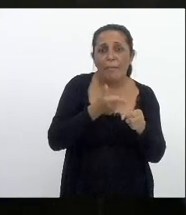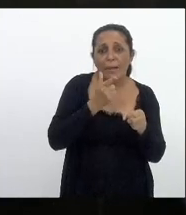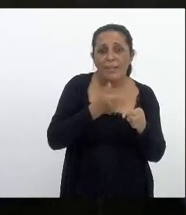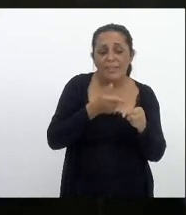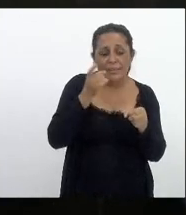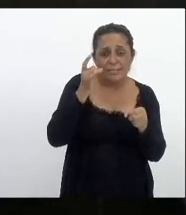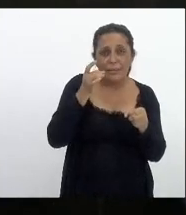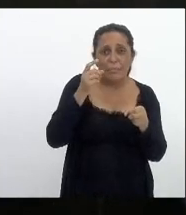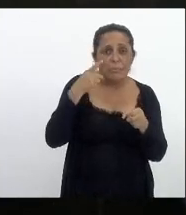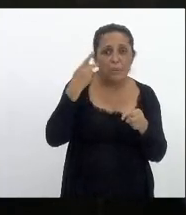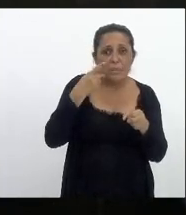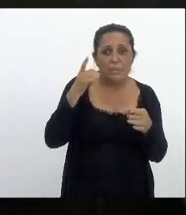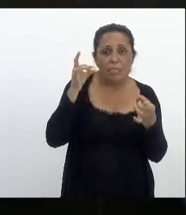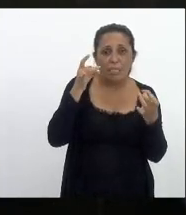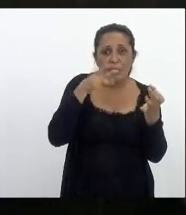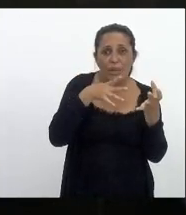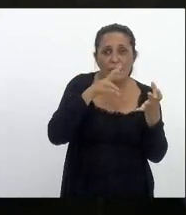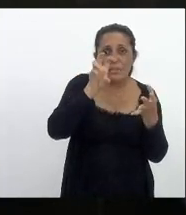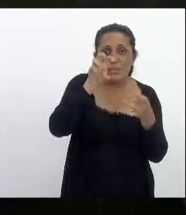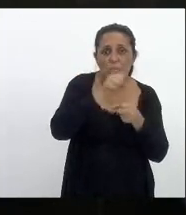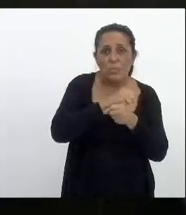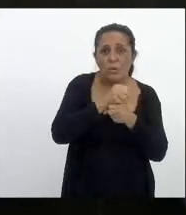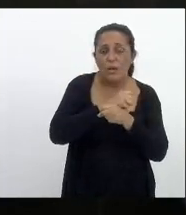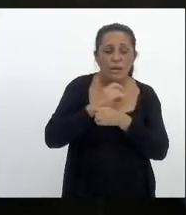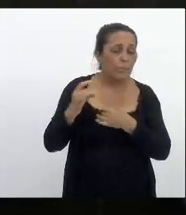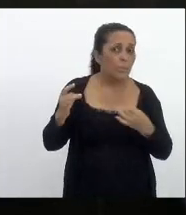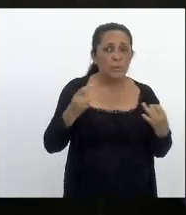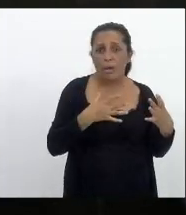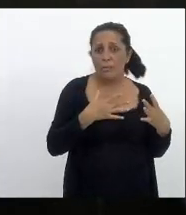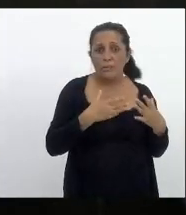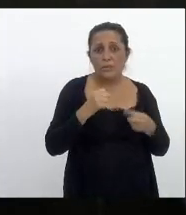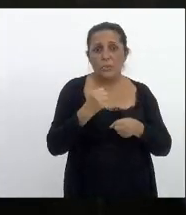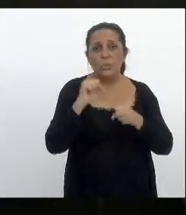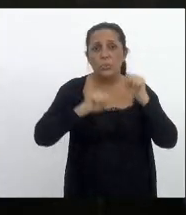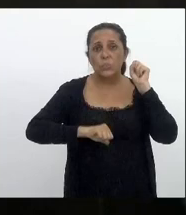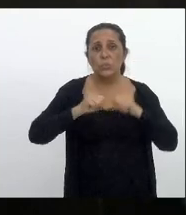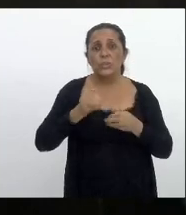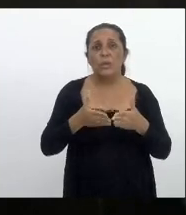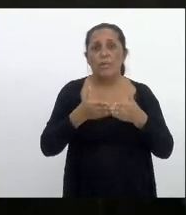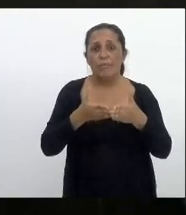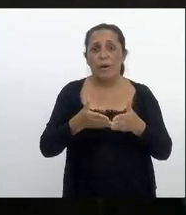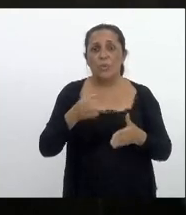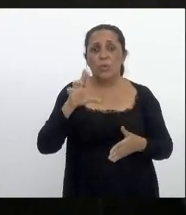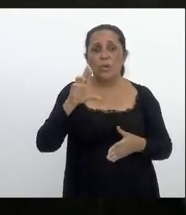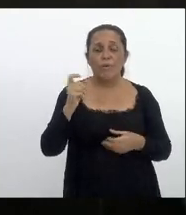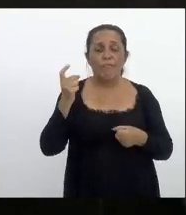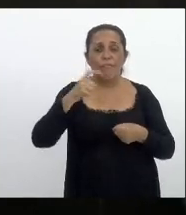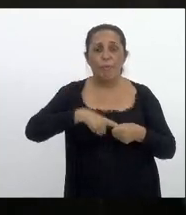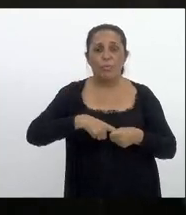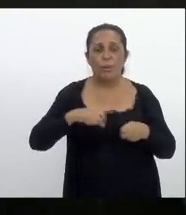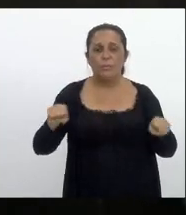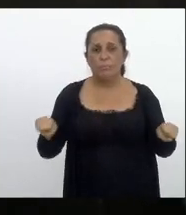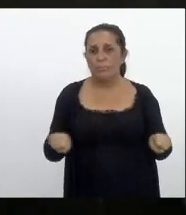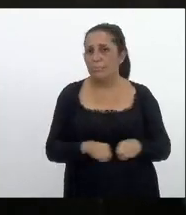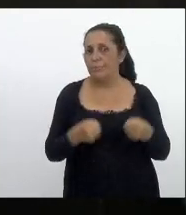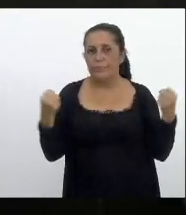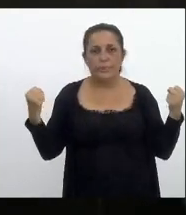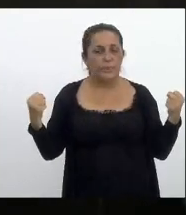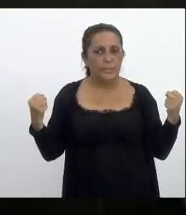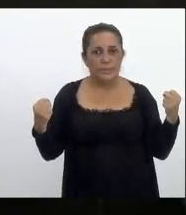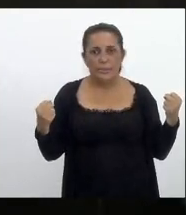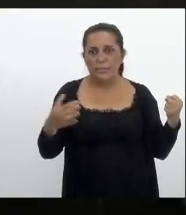nos últimos cinco anos praticamente a indústria naval do Rio de Janeiro e do Brasil toda voltou a quebrar voltou